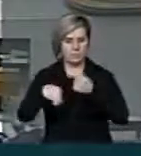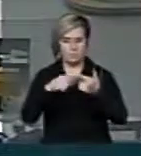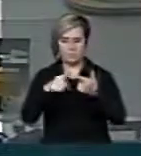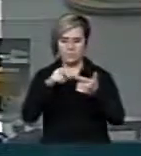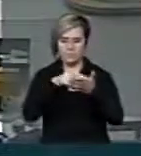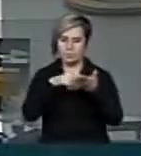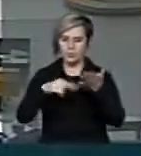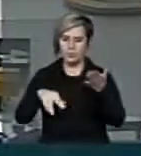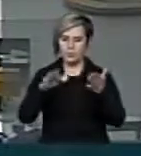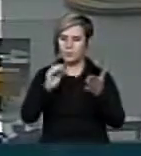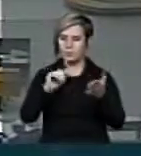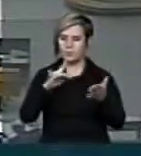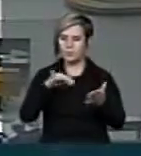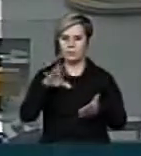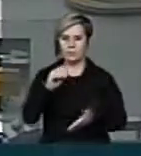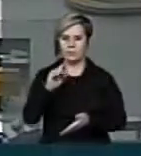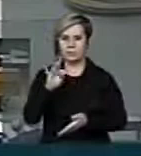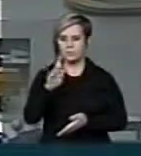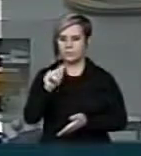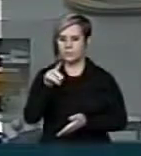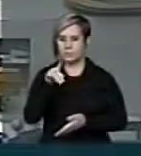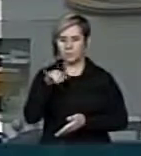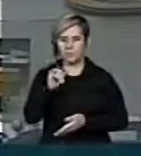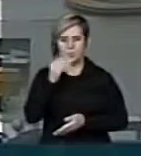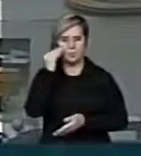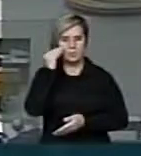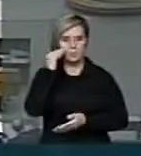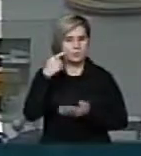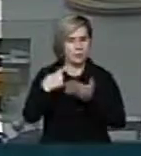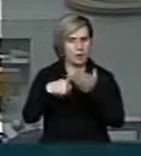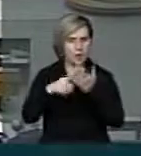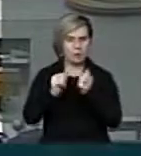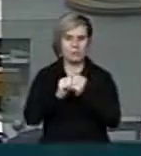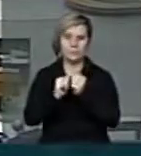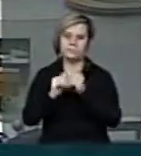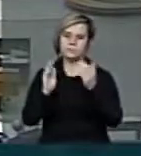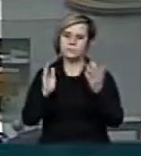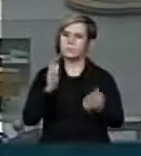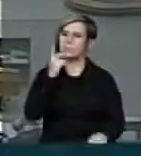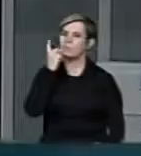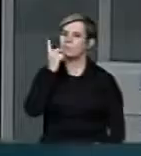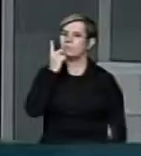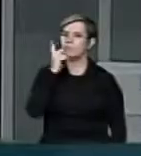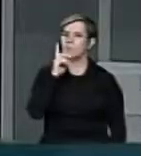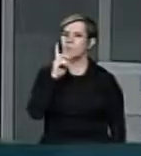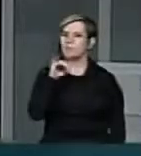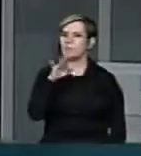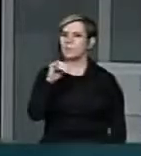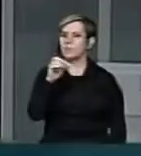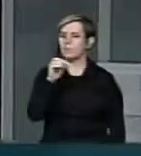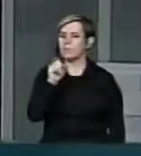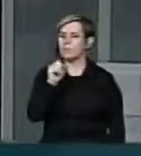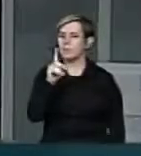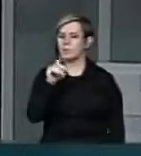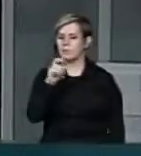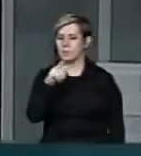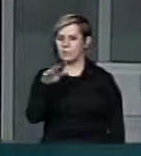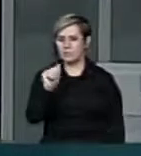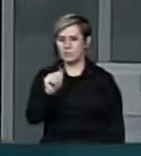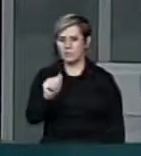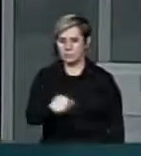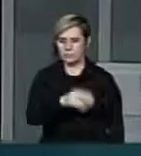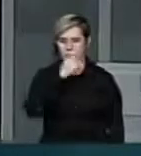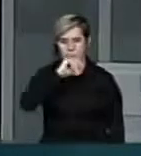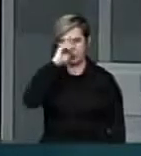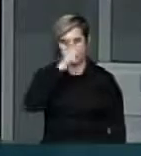Tradi, para que possamos tentar fazer um acordo. Com a palavra, deputado Domingos Dutra. Senhor presidente, há 10 anos,